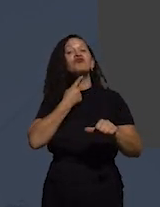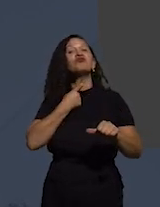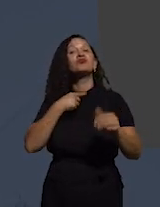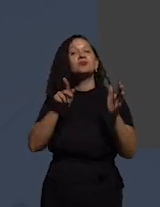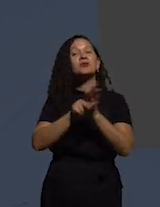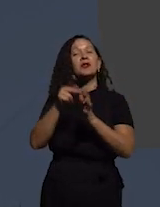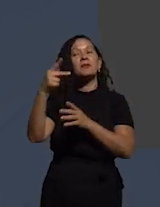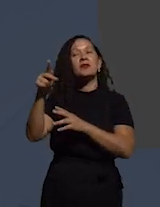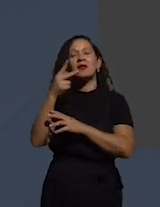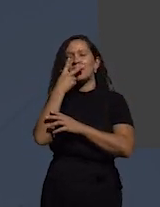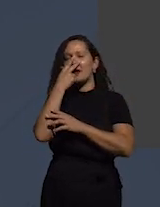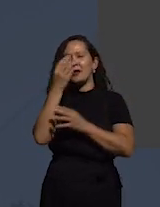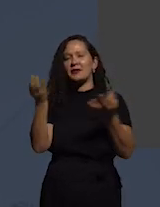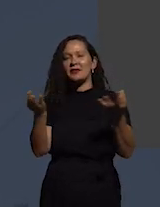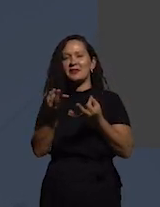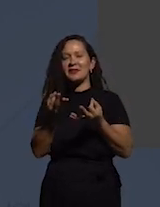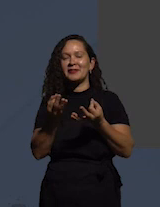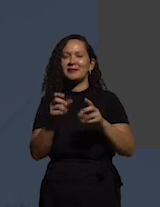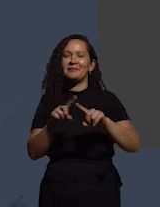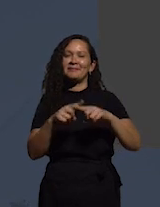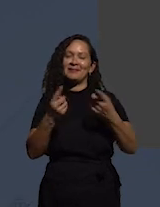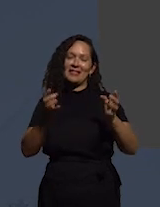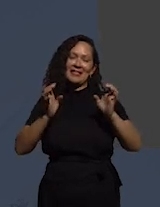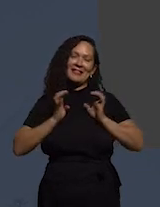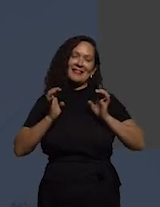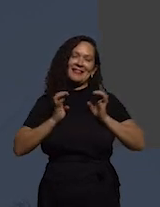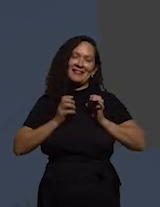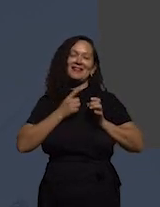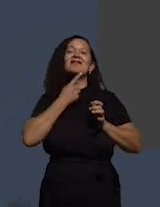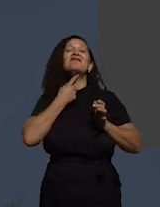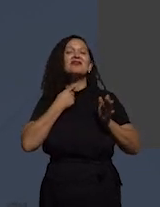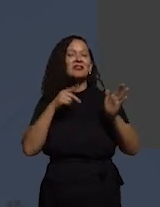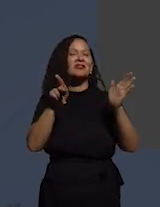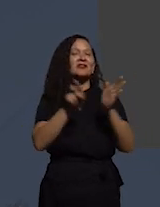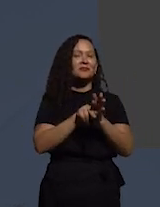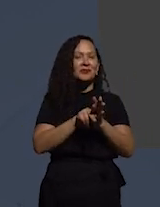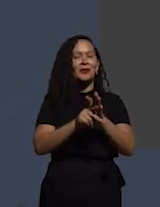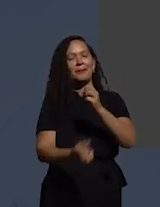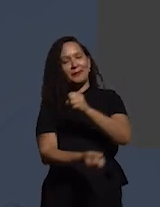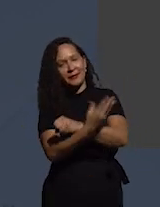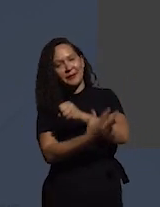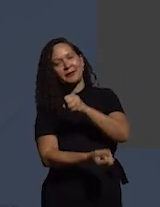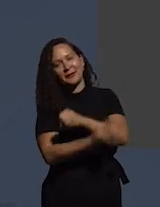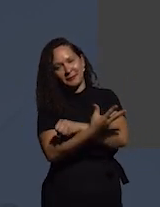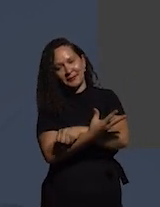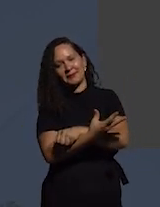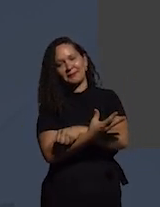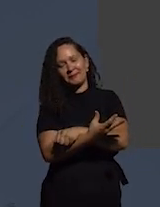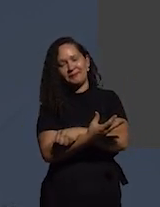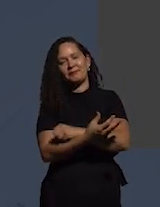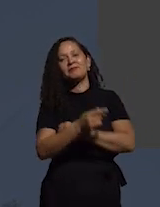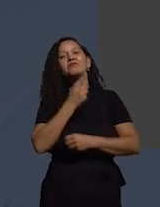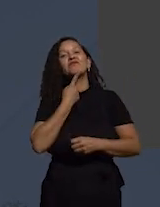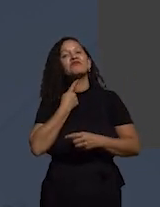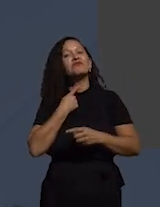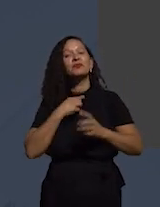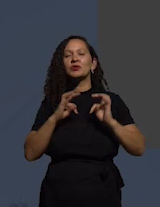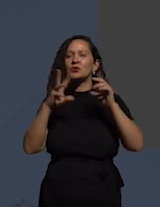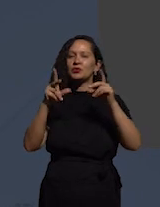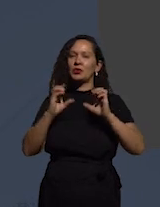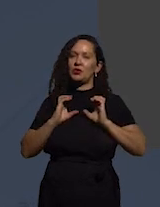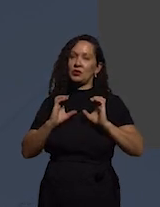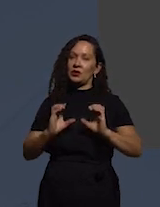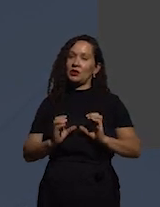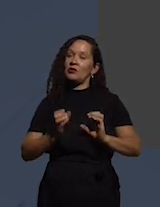o que acham certo fazer e é claro que enriquecer é um dos uma das dos desejos de todo cidadão que